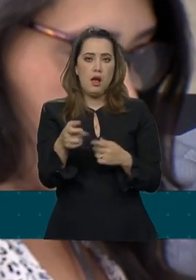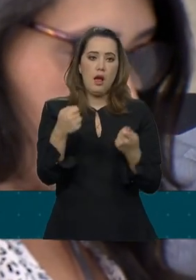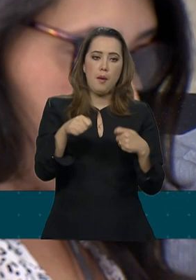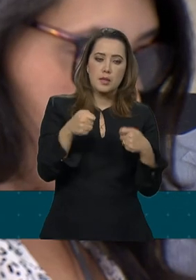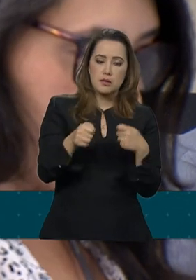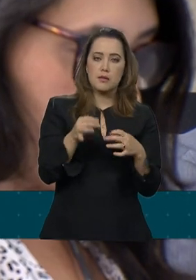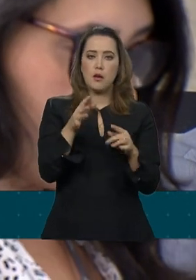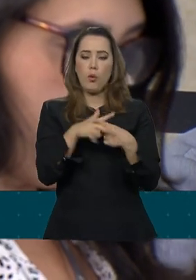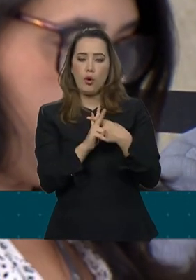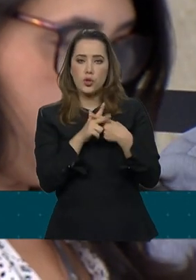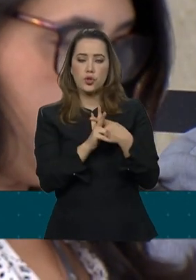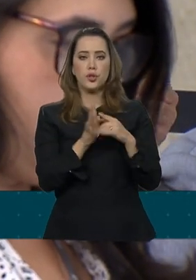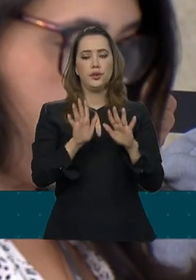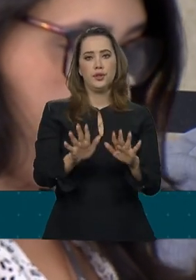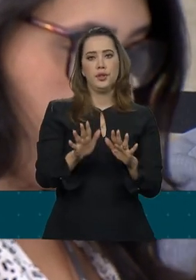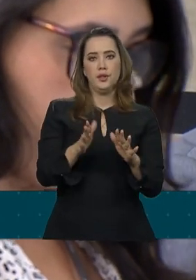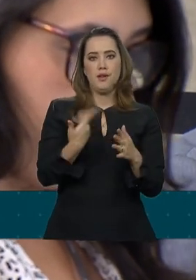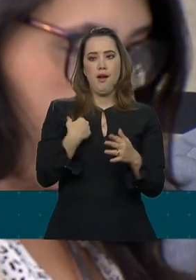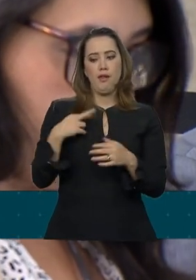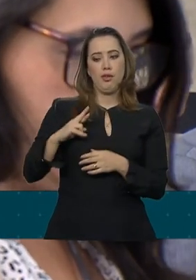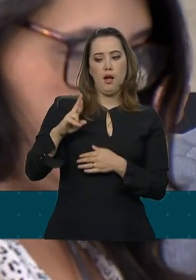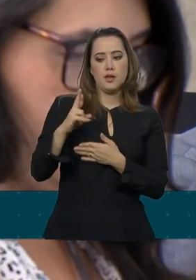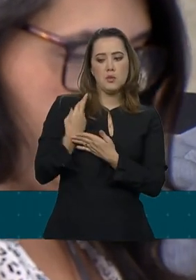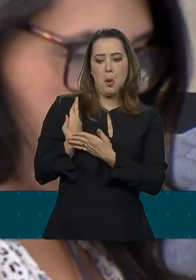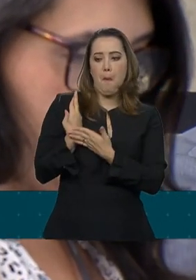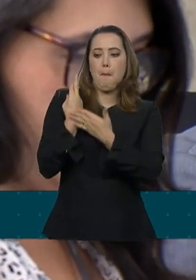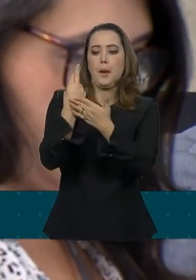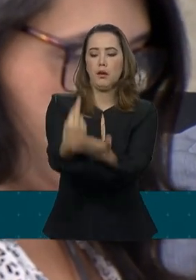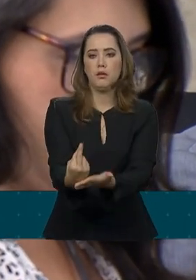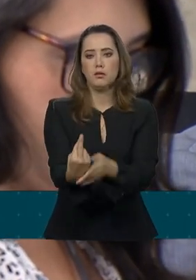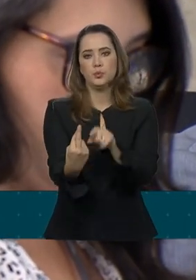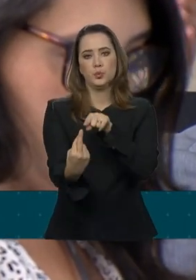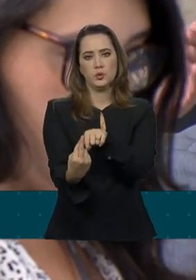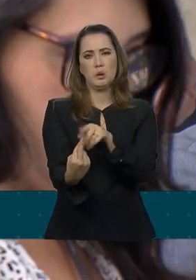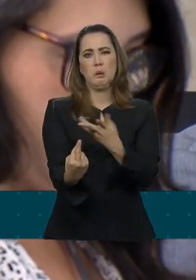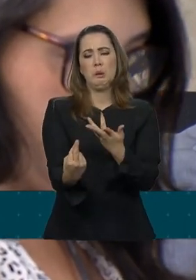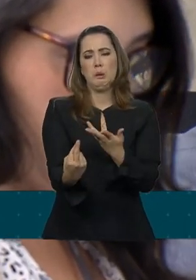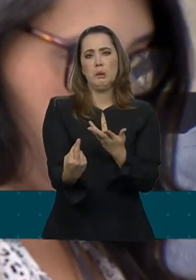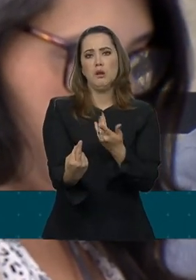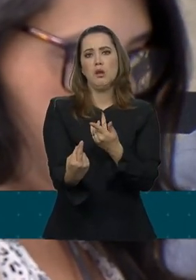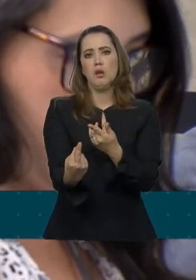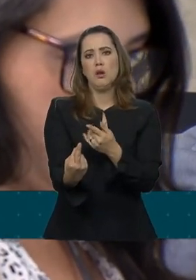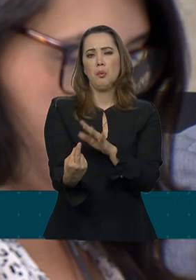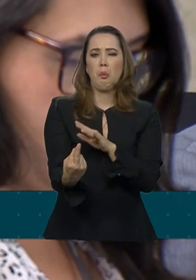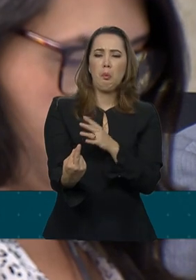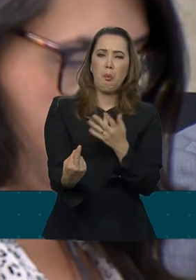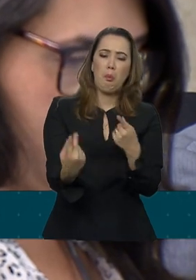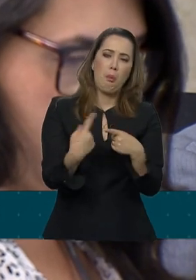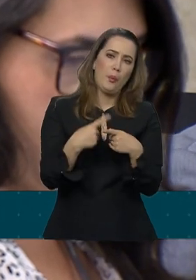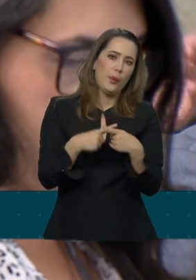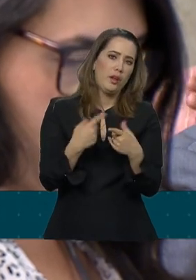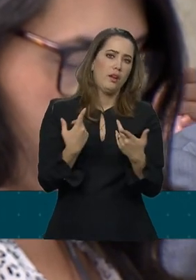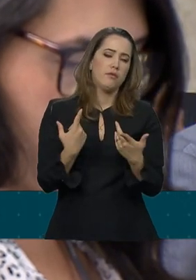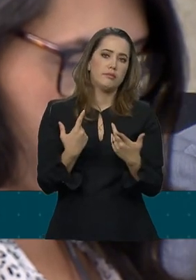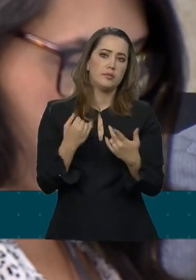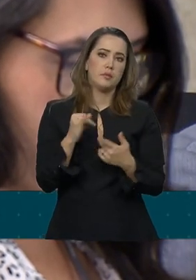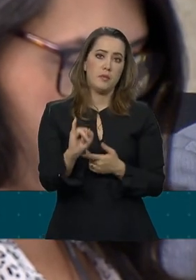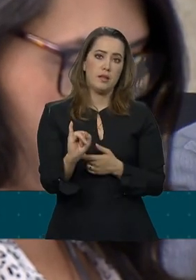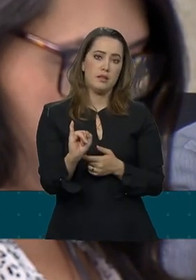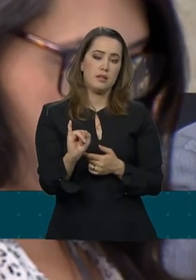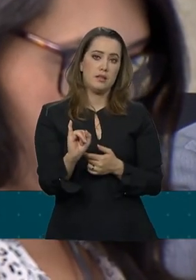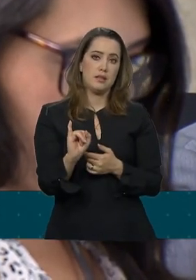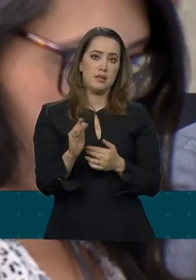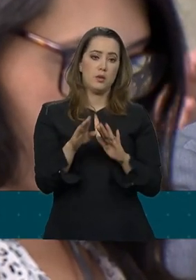injustiças, e acaba jogando essa responsabilidade por não, caso esse projeto,